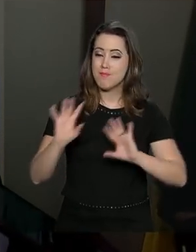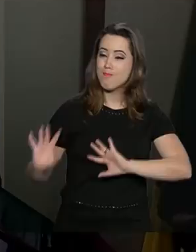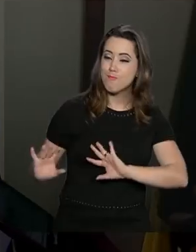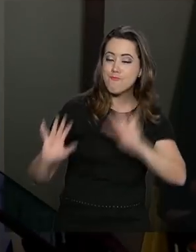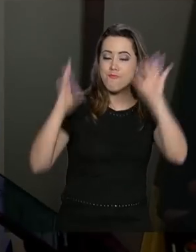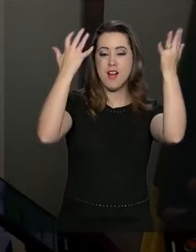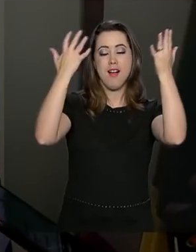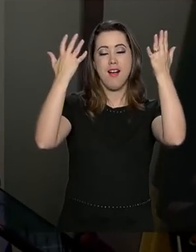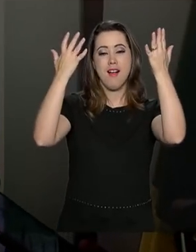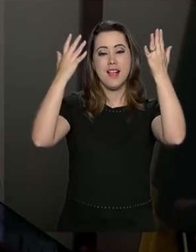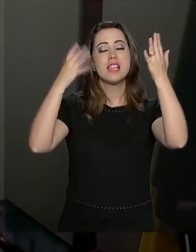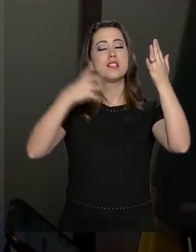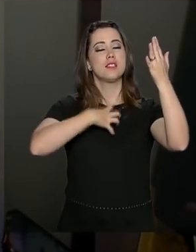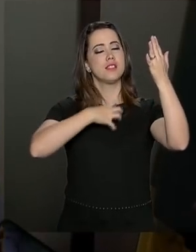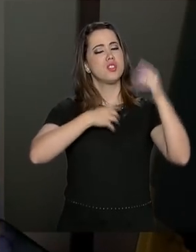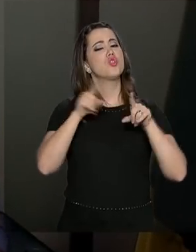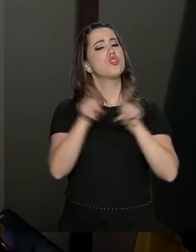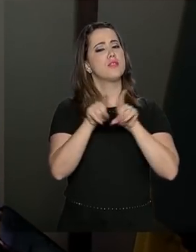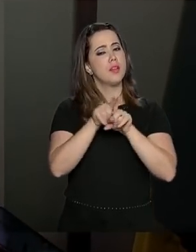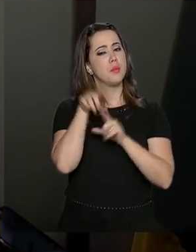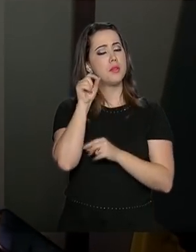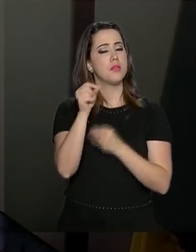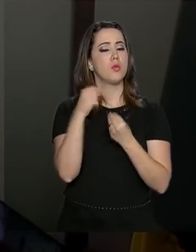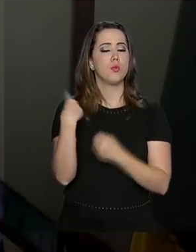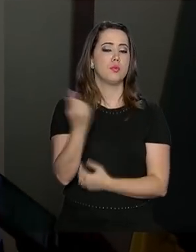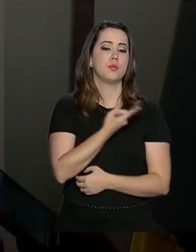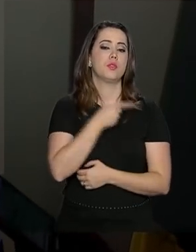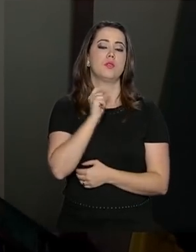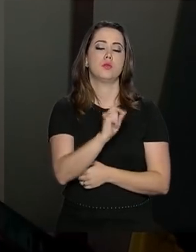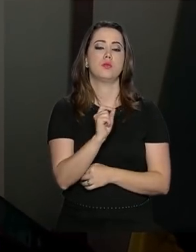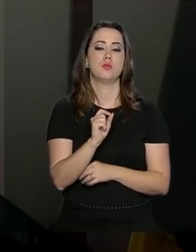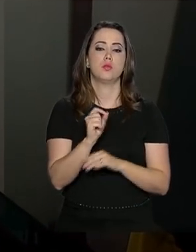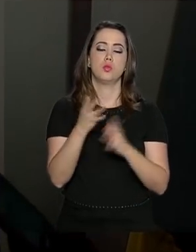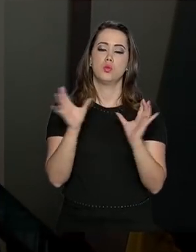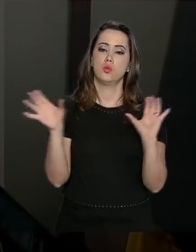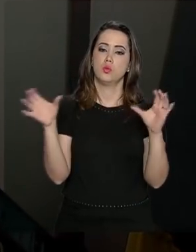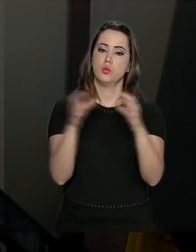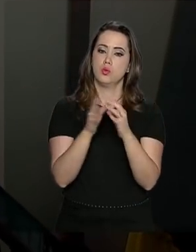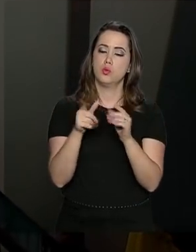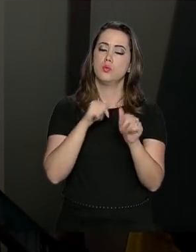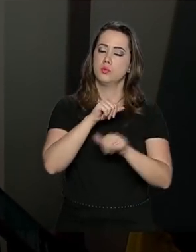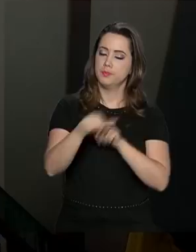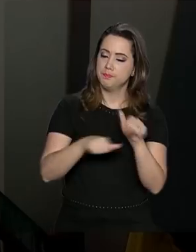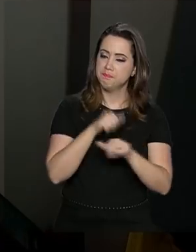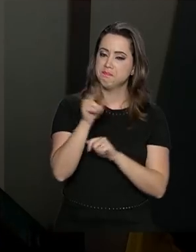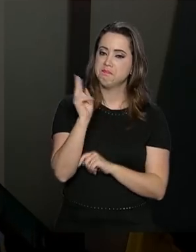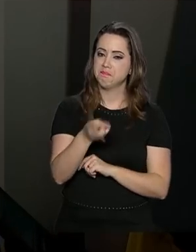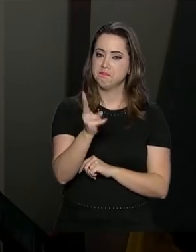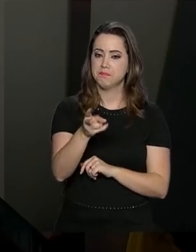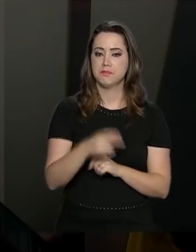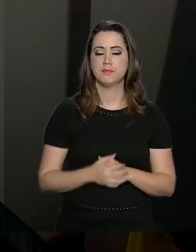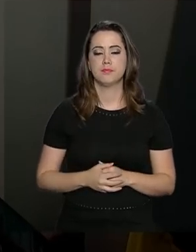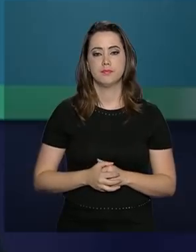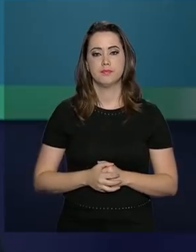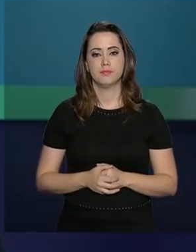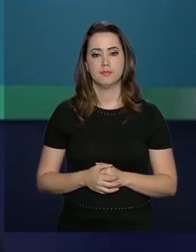e sentir também como o nosso mercado está se tornando competitivo.